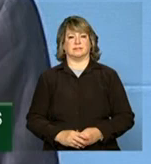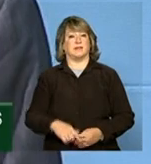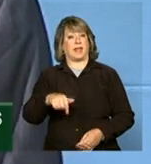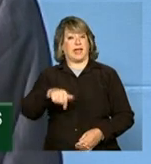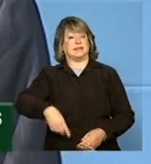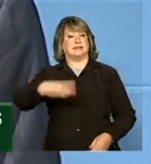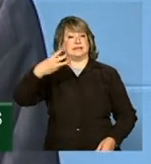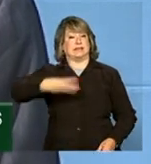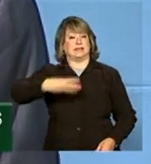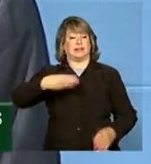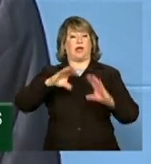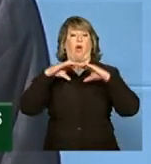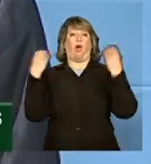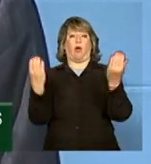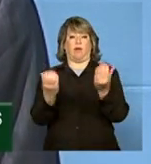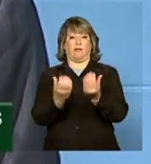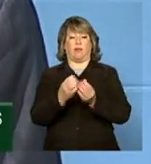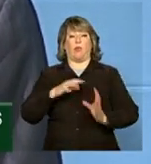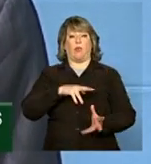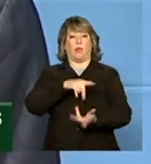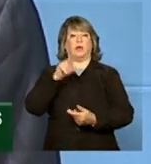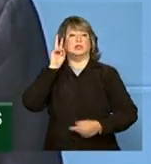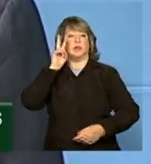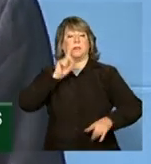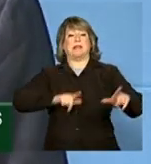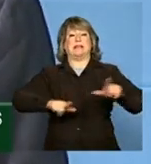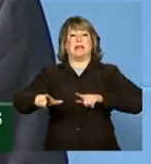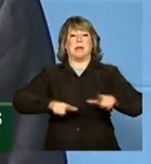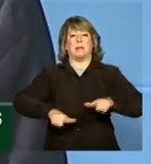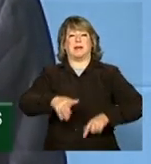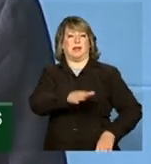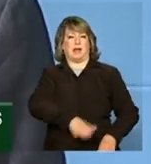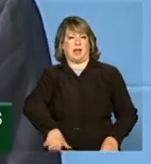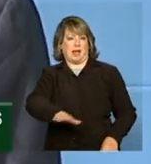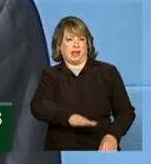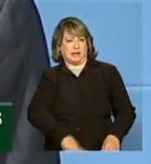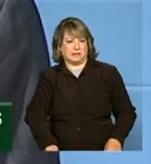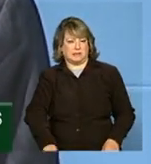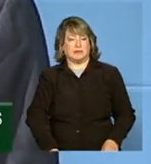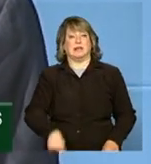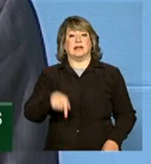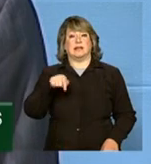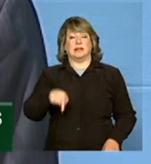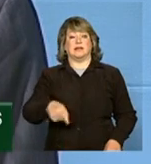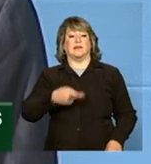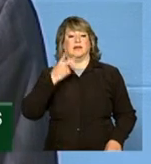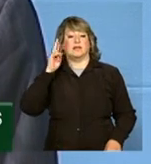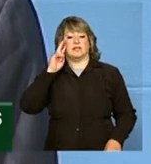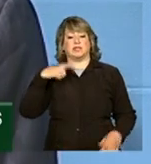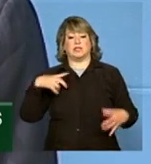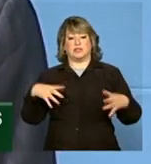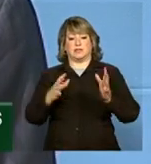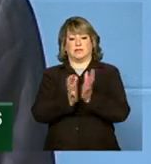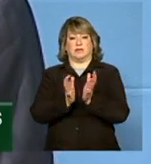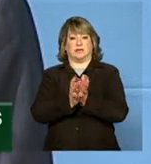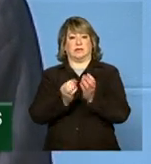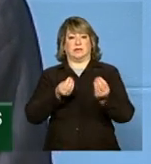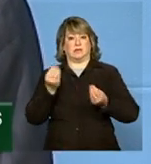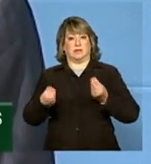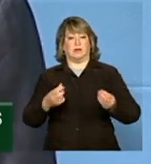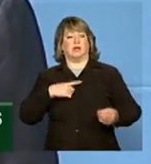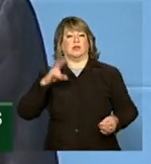Sobre trabalho infantil. remete às exigências da contemporaneidade